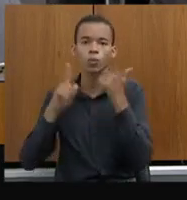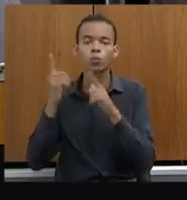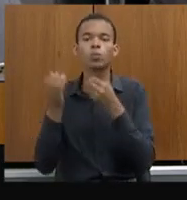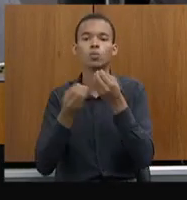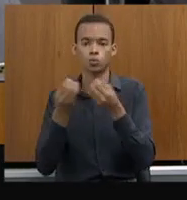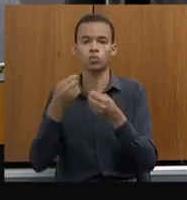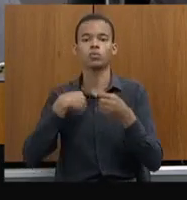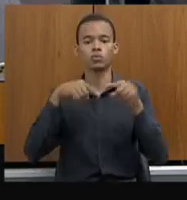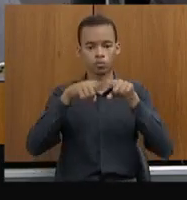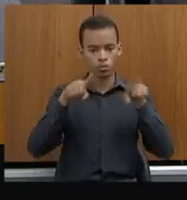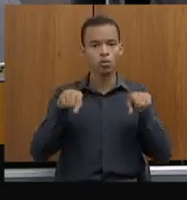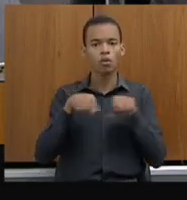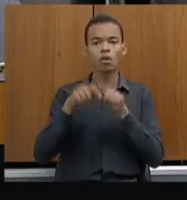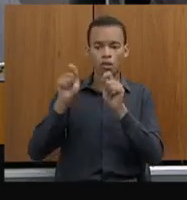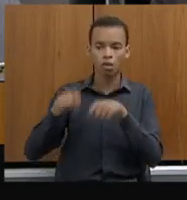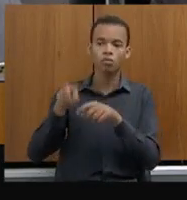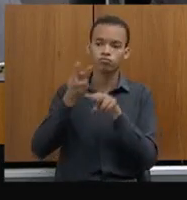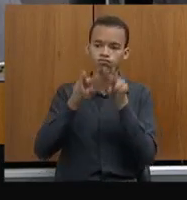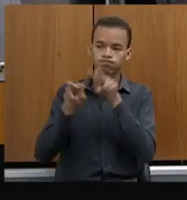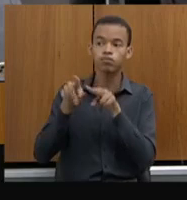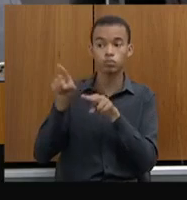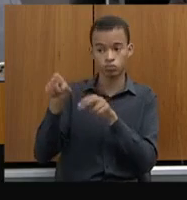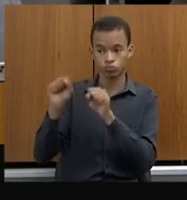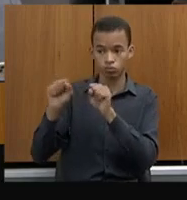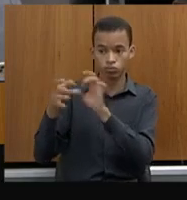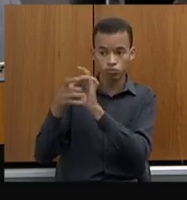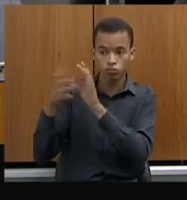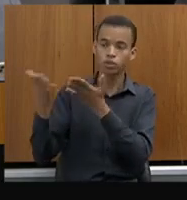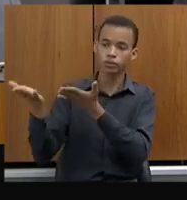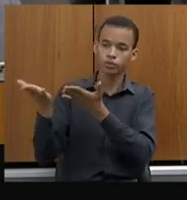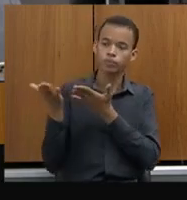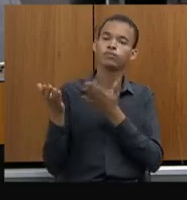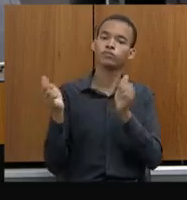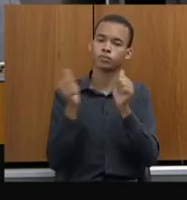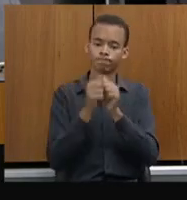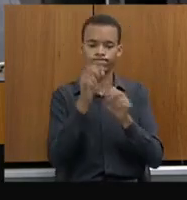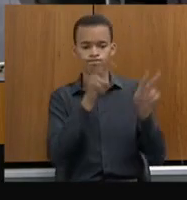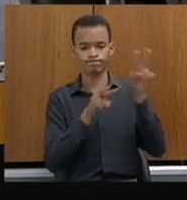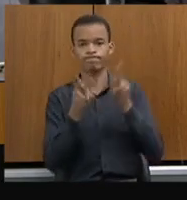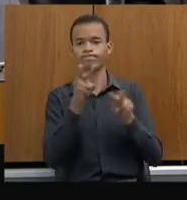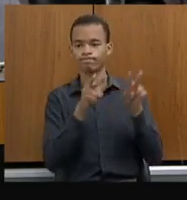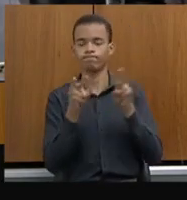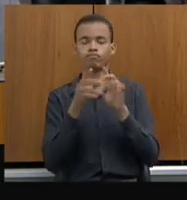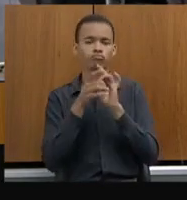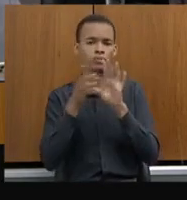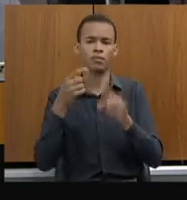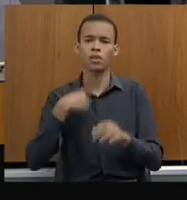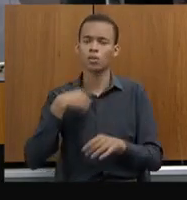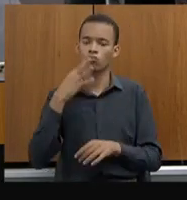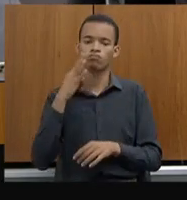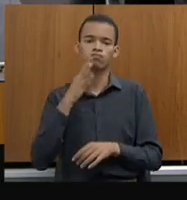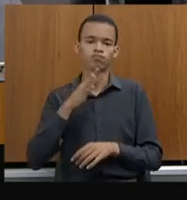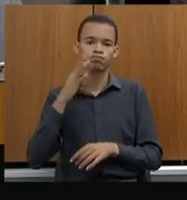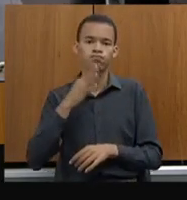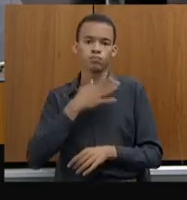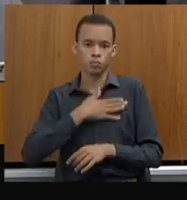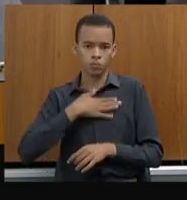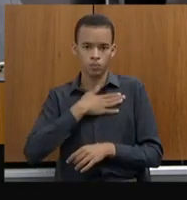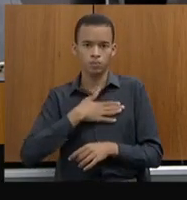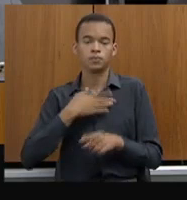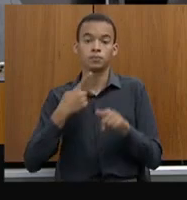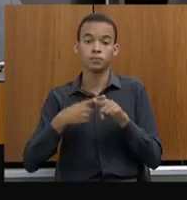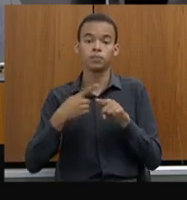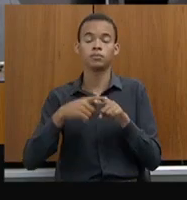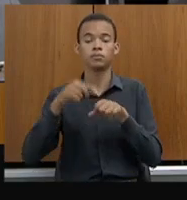a fazer o manuseio junto com a nossa equipe desse painel de indicadores. Isso é fantástico, isso trouxe a